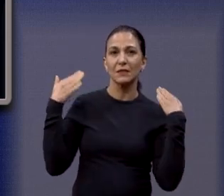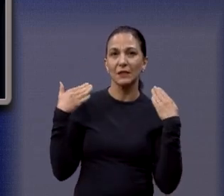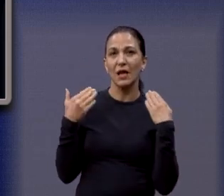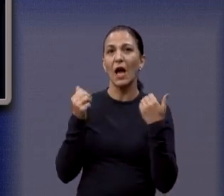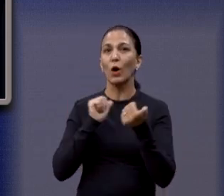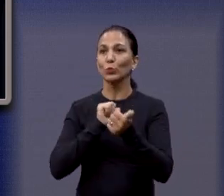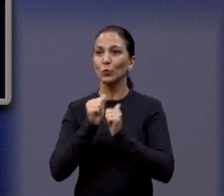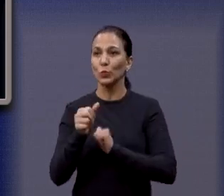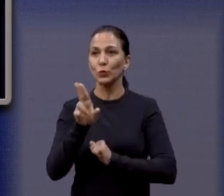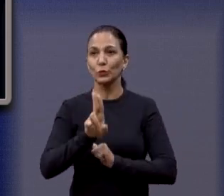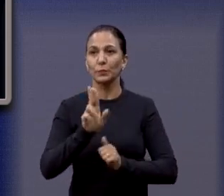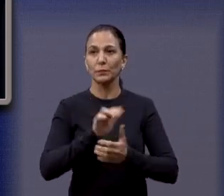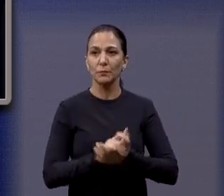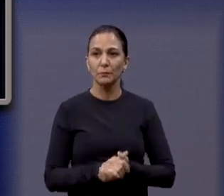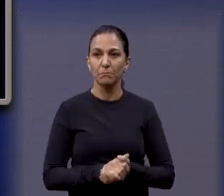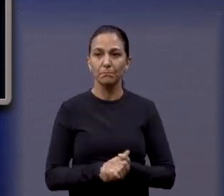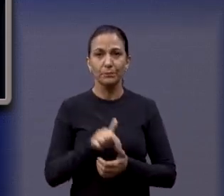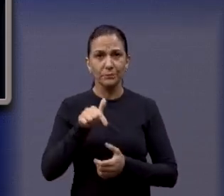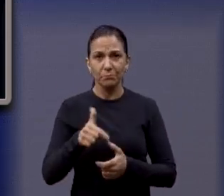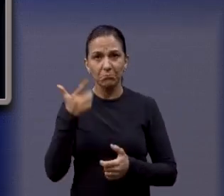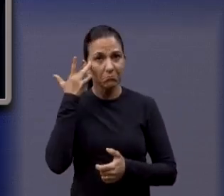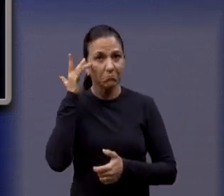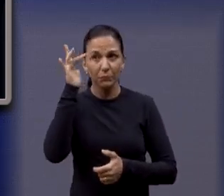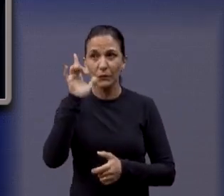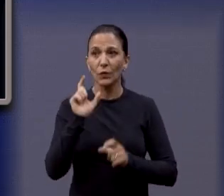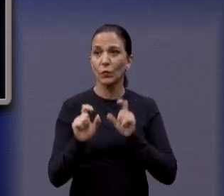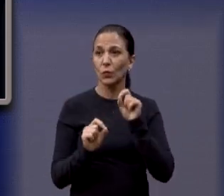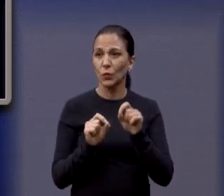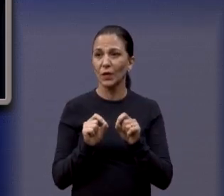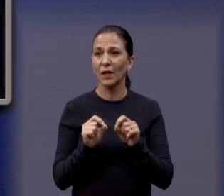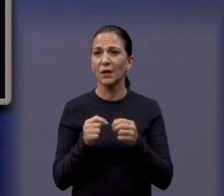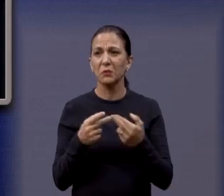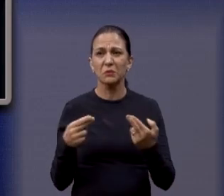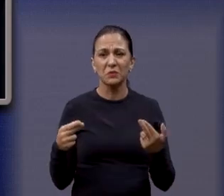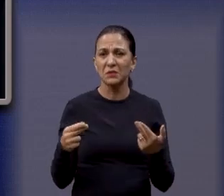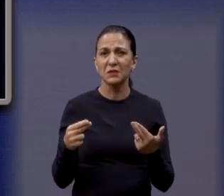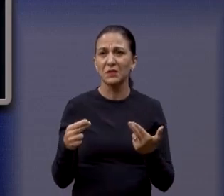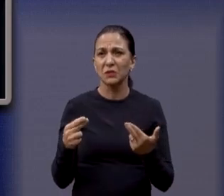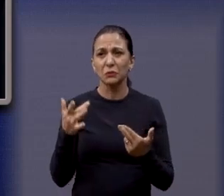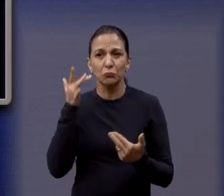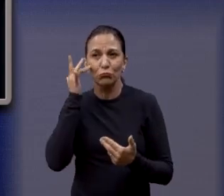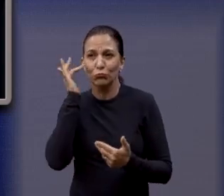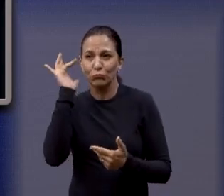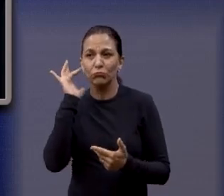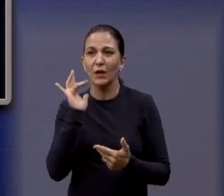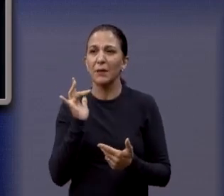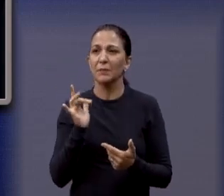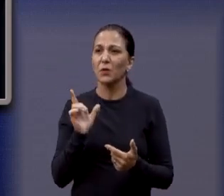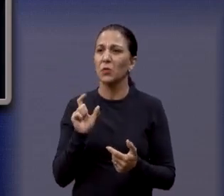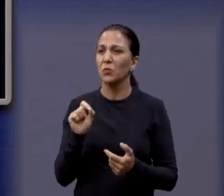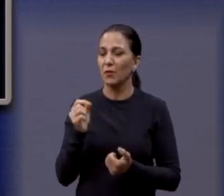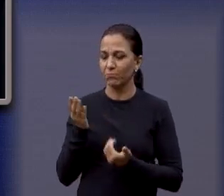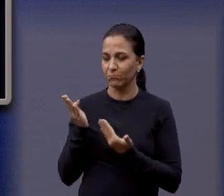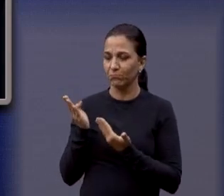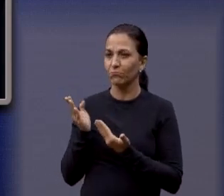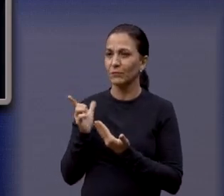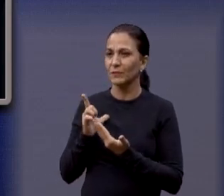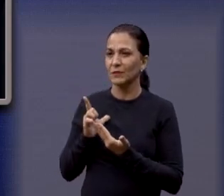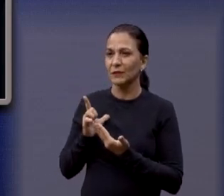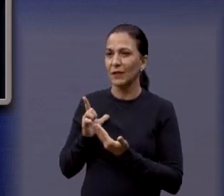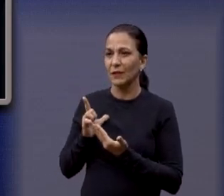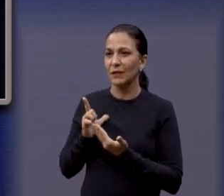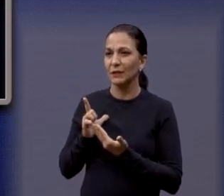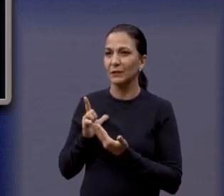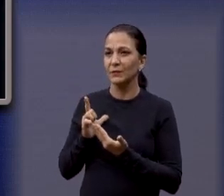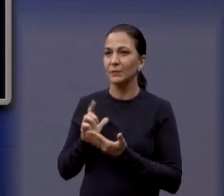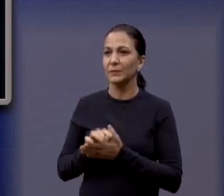Botânico. Nesse local aqui a gente não sabe se passou um trator, o que aconteceu exatamente nesse ponto do